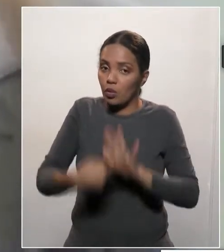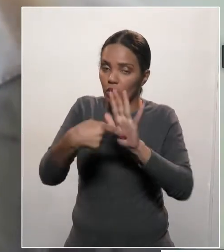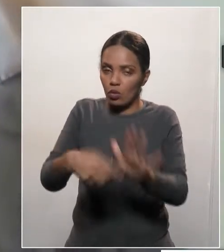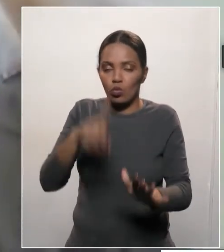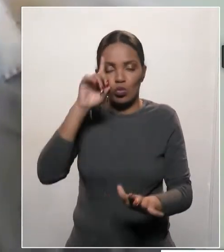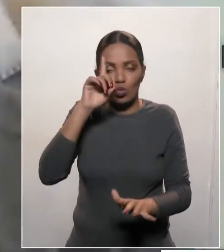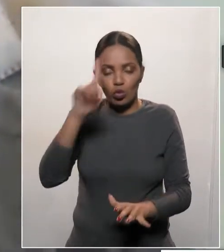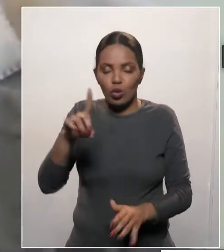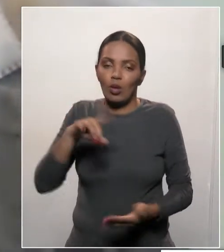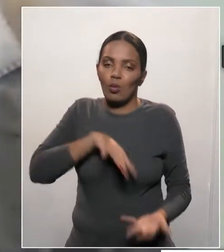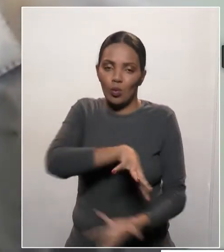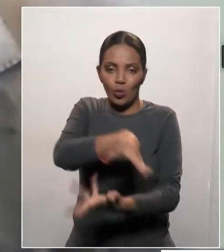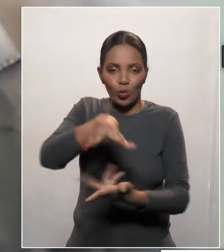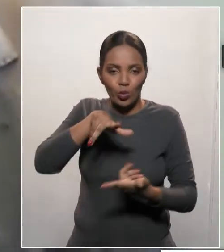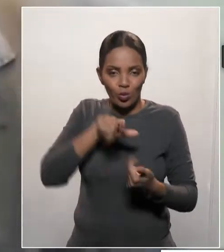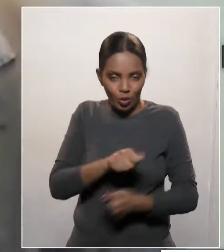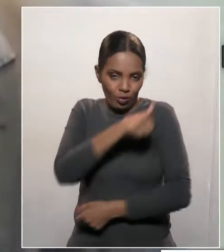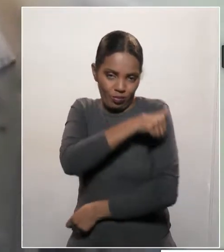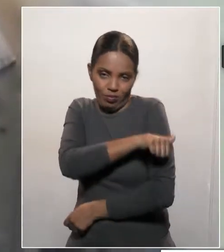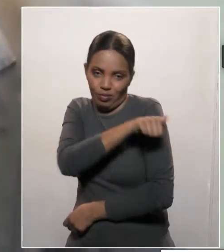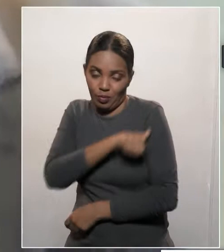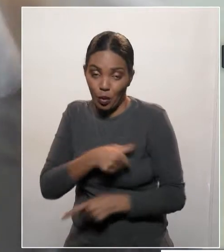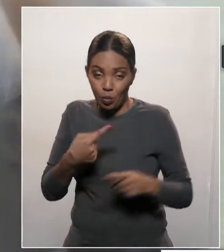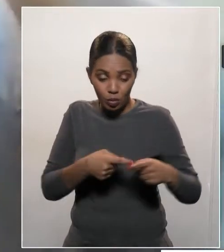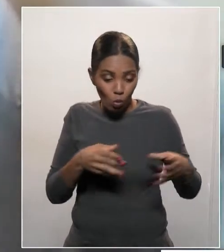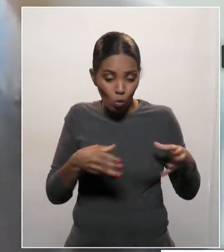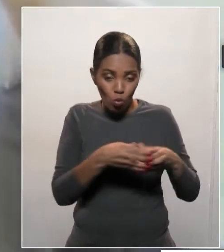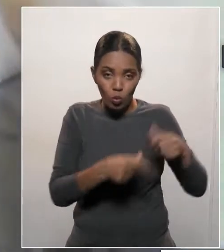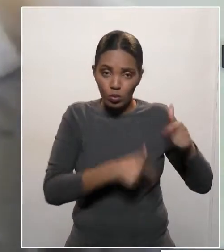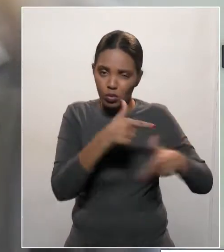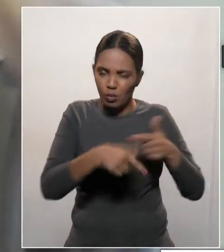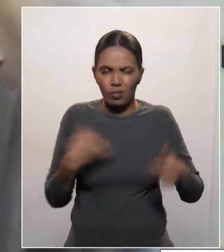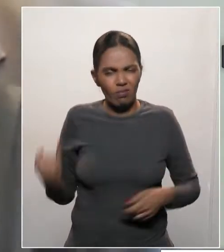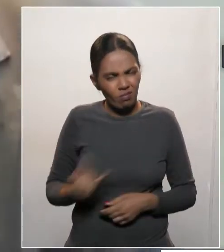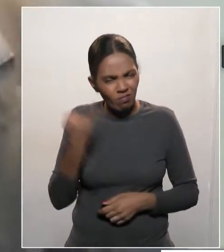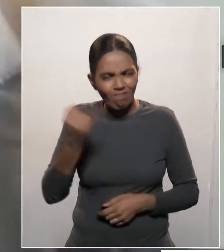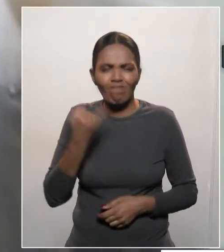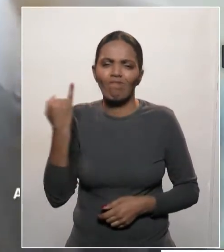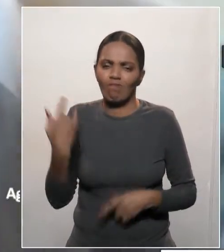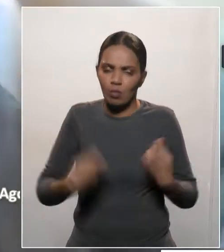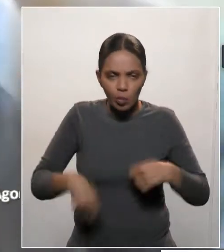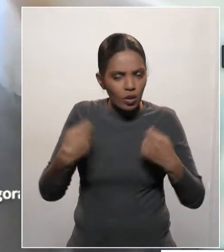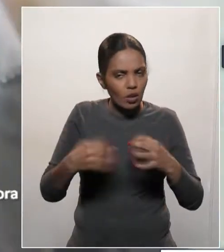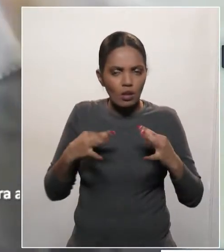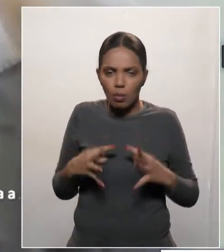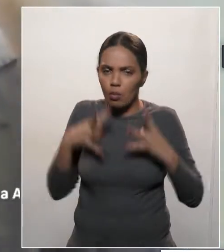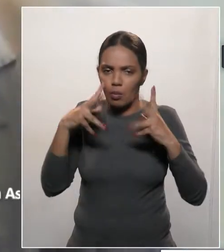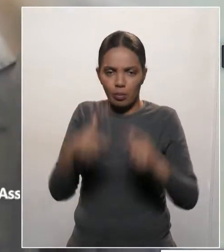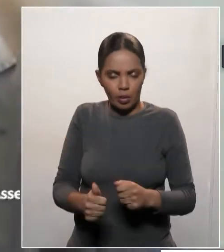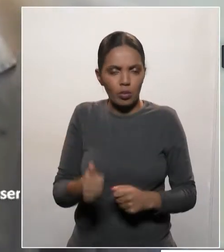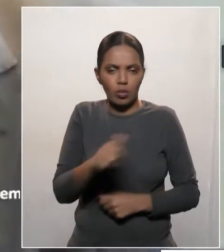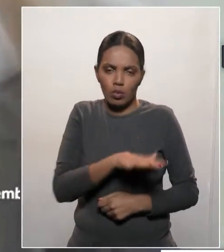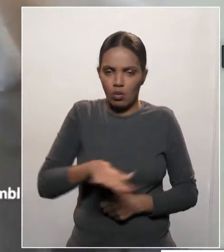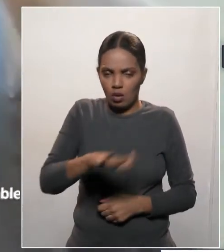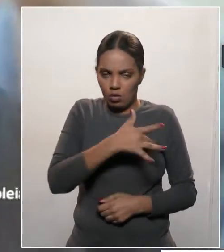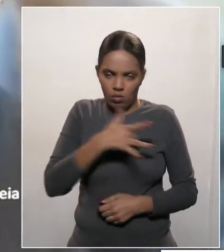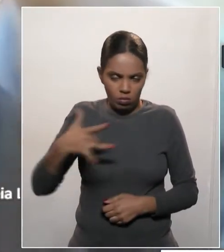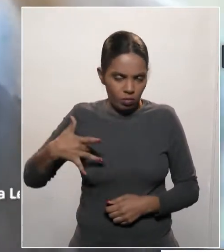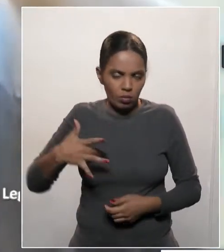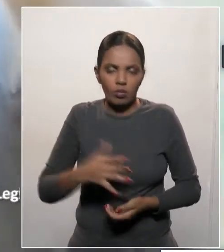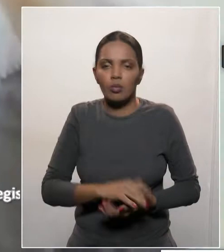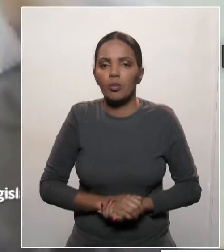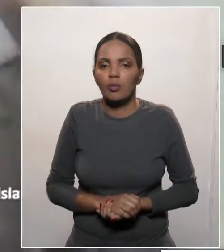Enfermagem. Essa categoria tão importante, essa força de trabalho essencial para tudo que é feito com relação à saúde.